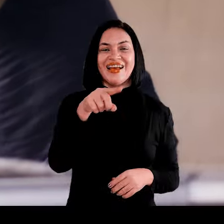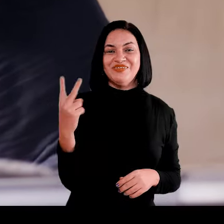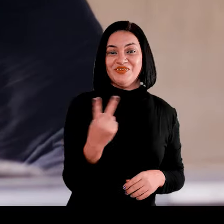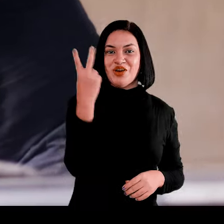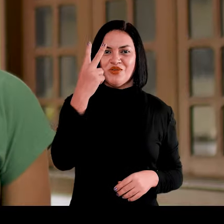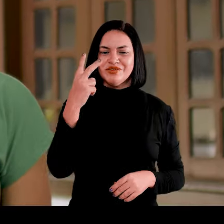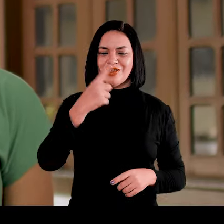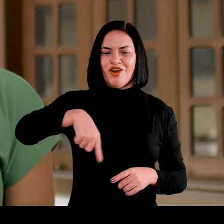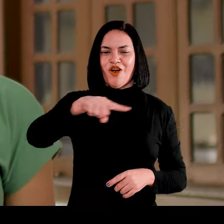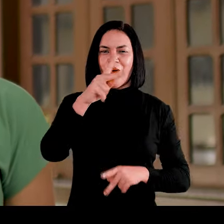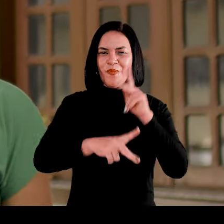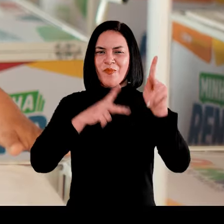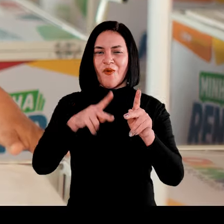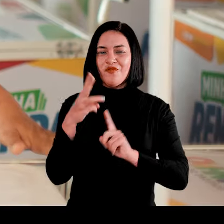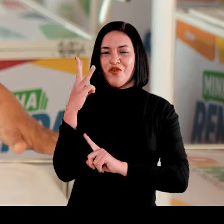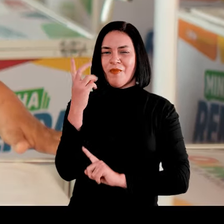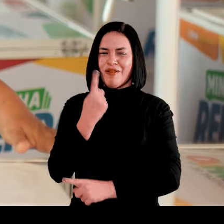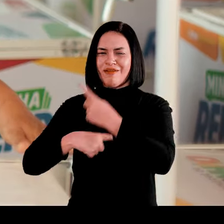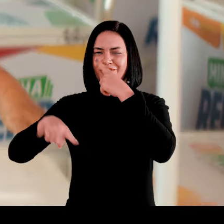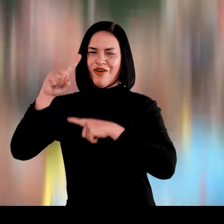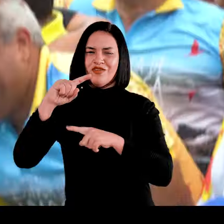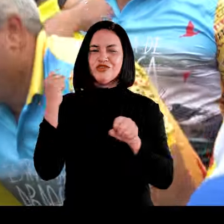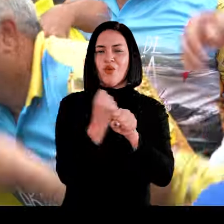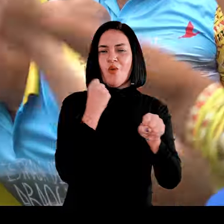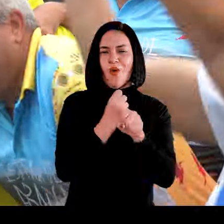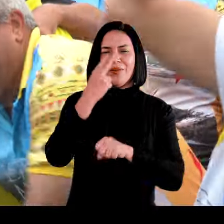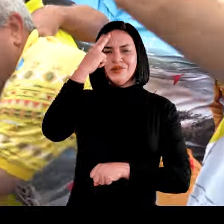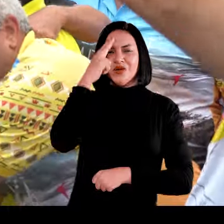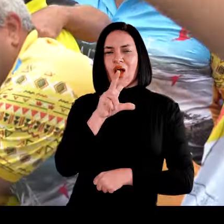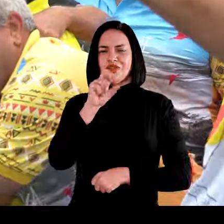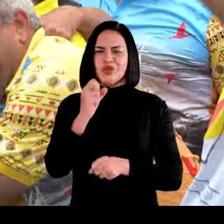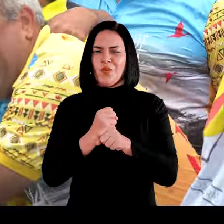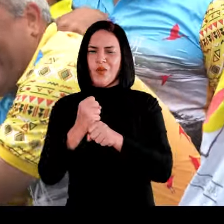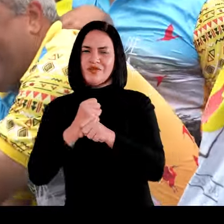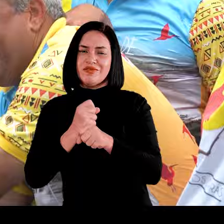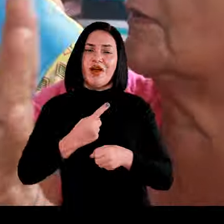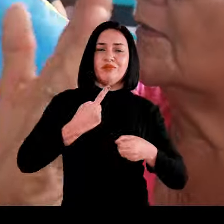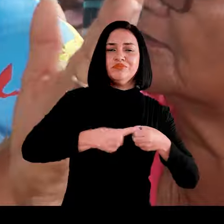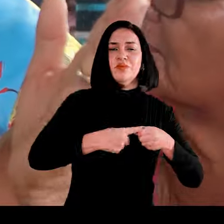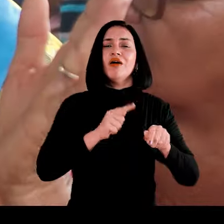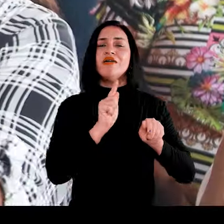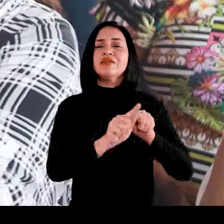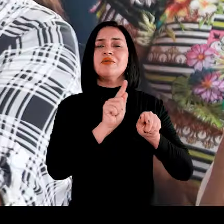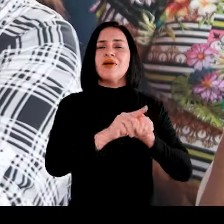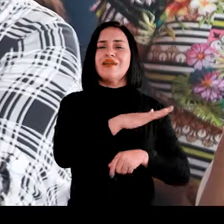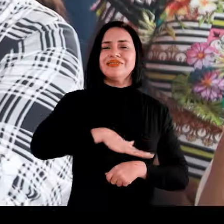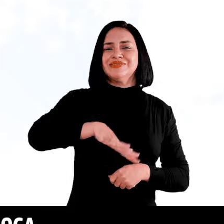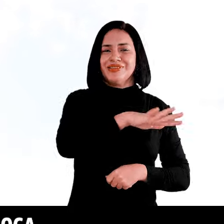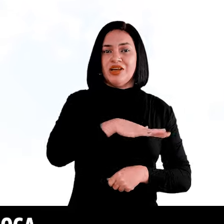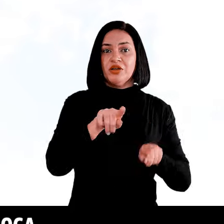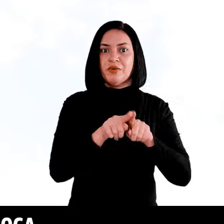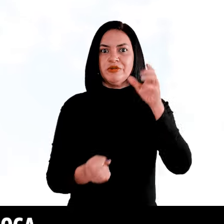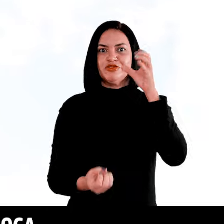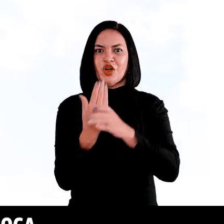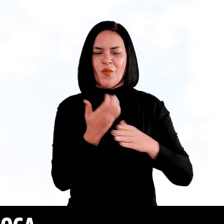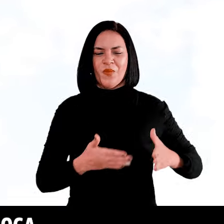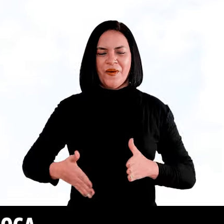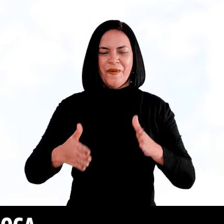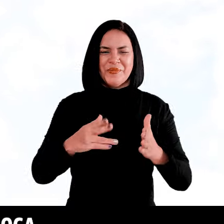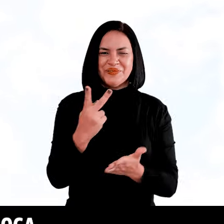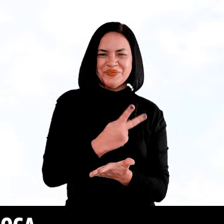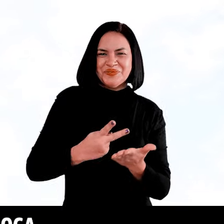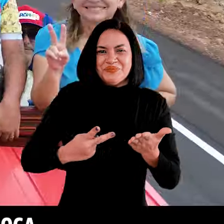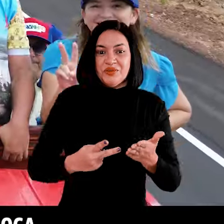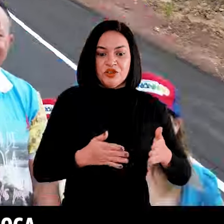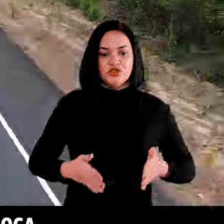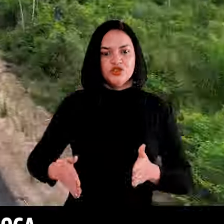É valorizando a nossa gente que o Maranhão Avança, obra sonhada há 50 anos por Guimarães e região. Inaugurado o Caminho dos